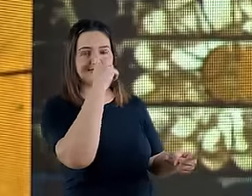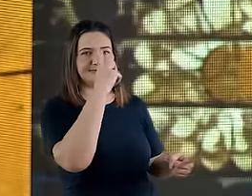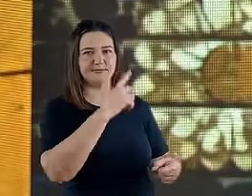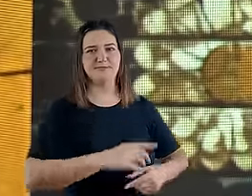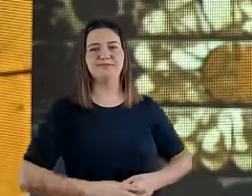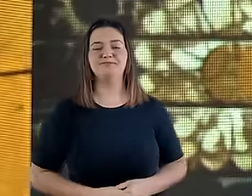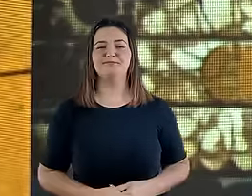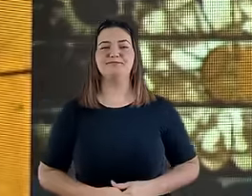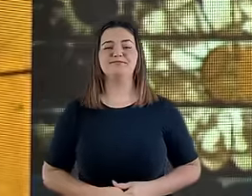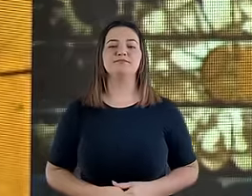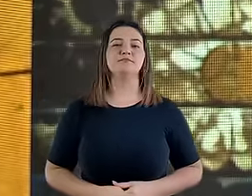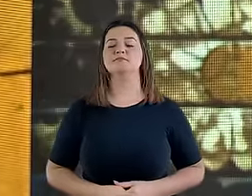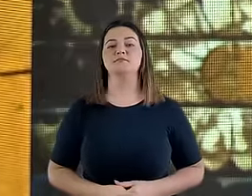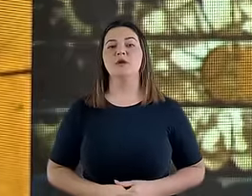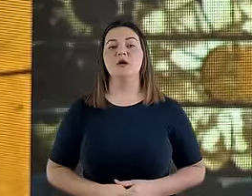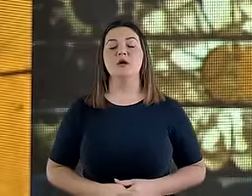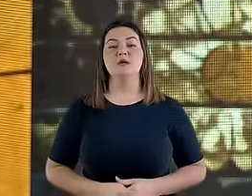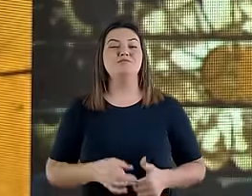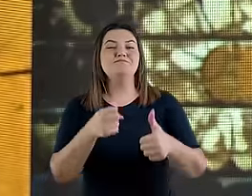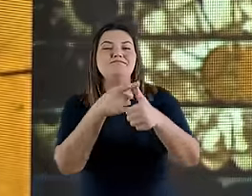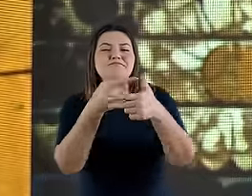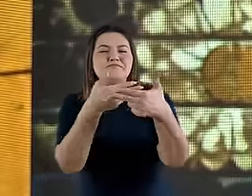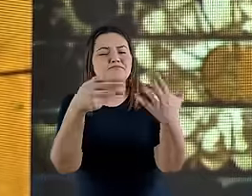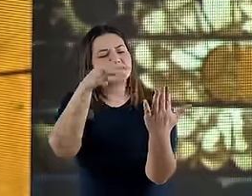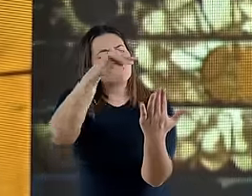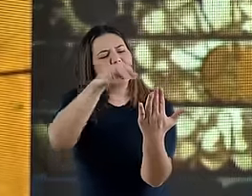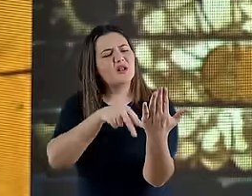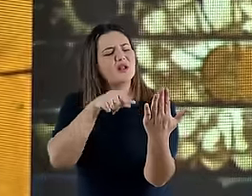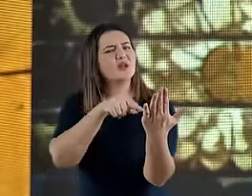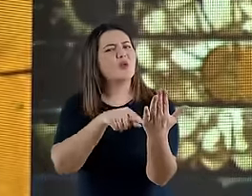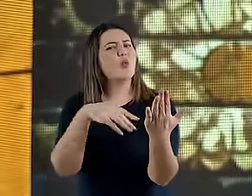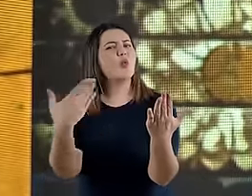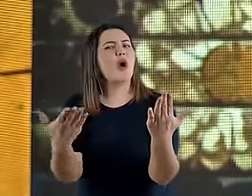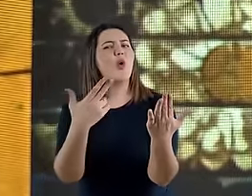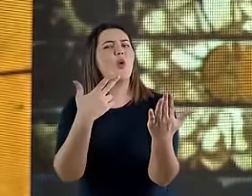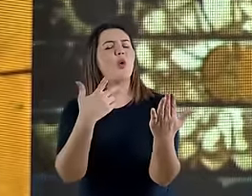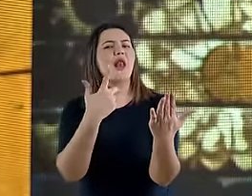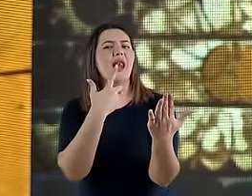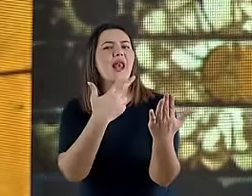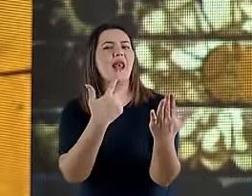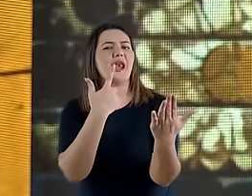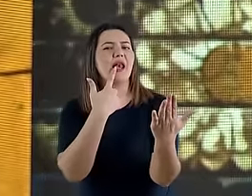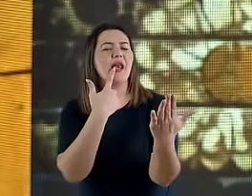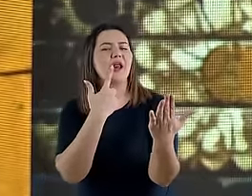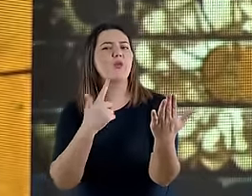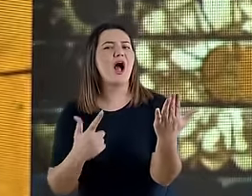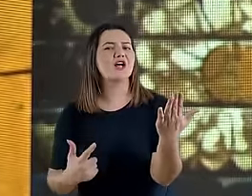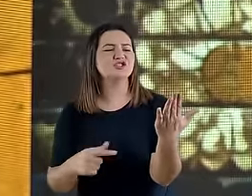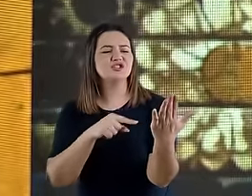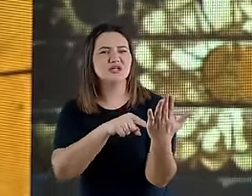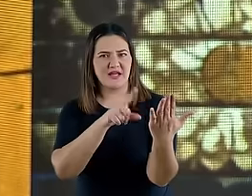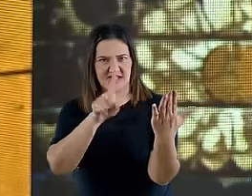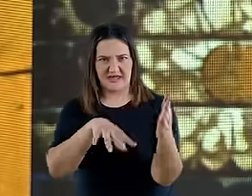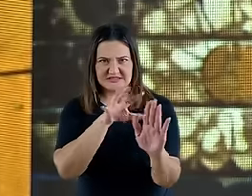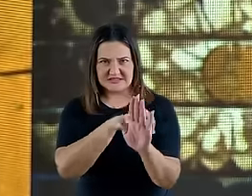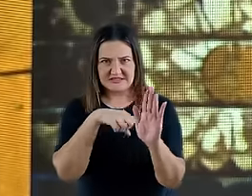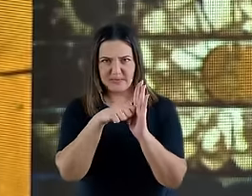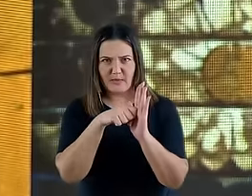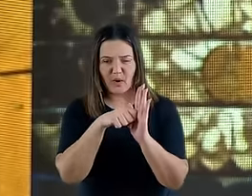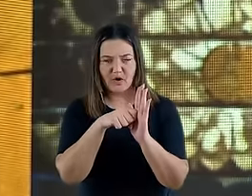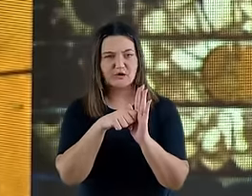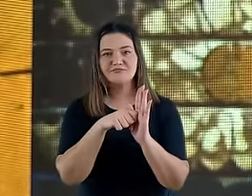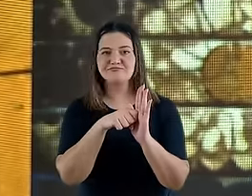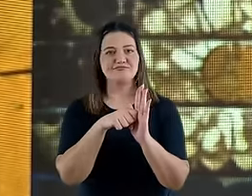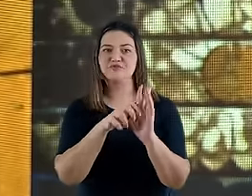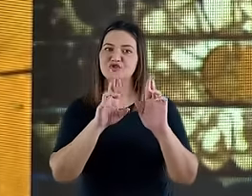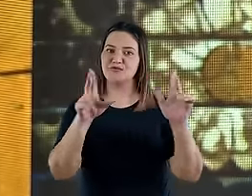A primeira coisa que me chama a atenção aqui é a linguagem que Daniel usa nesse lugar. Não é uma linguagem simbólica, perceba, como ele